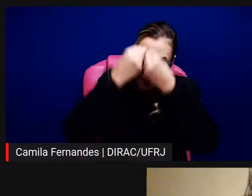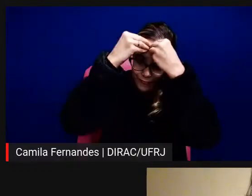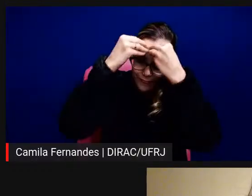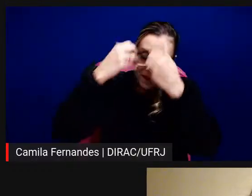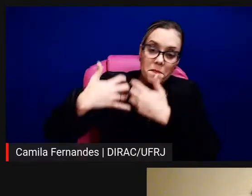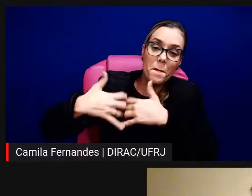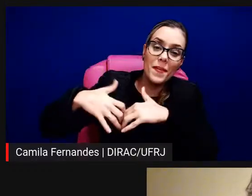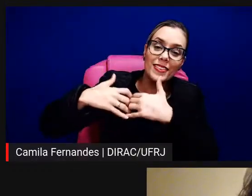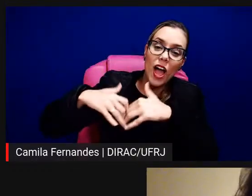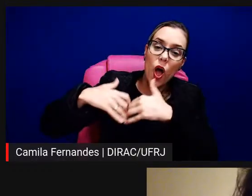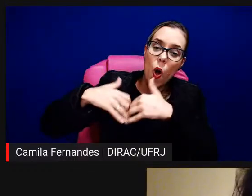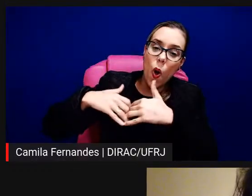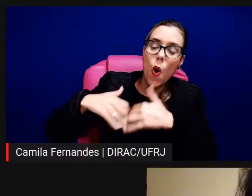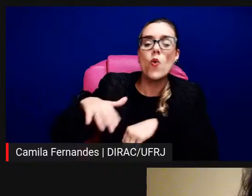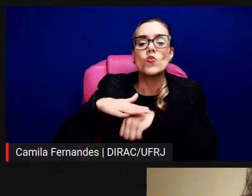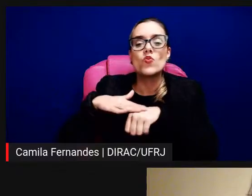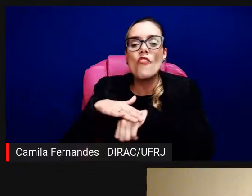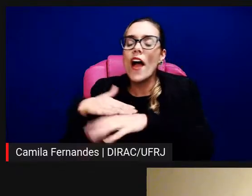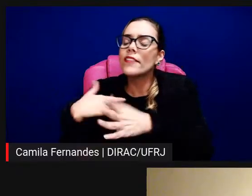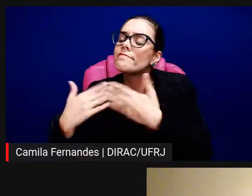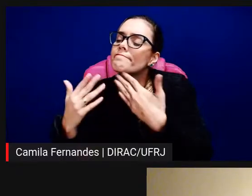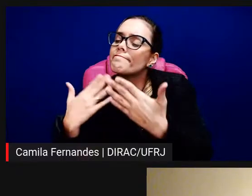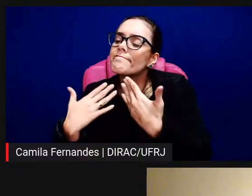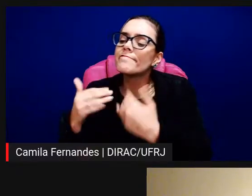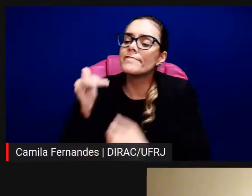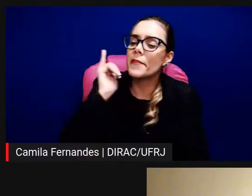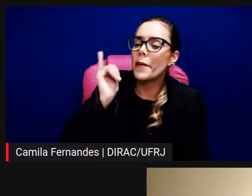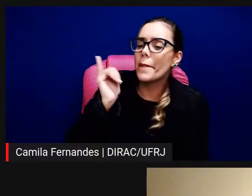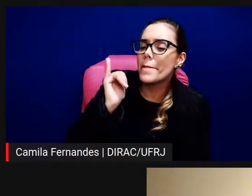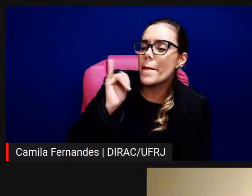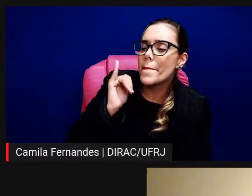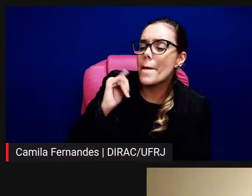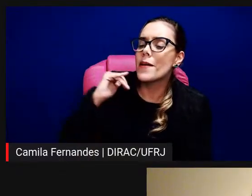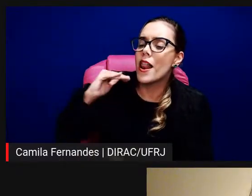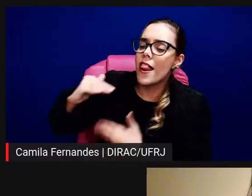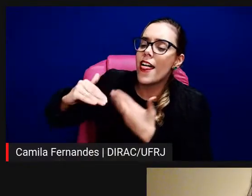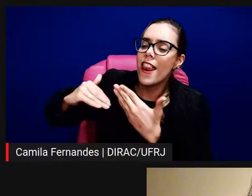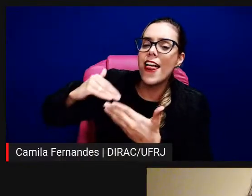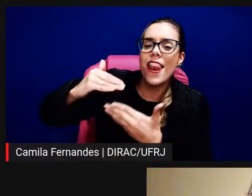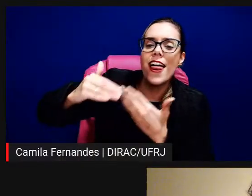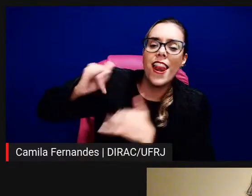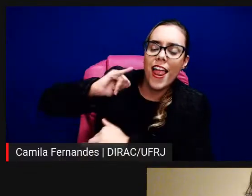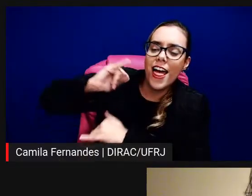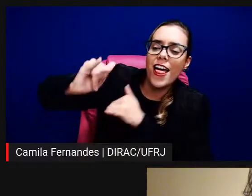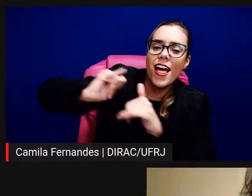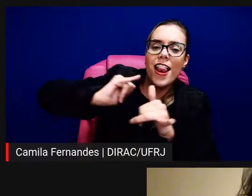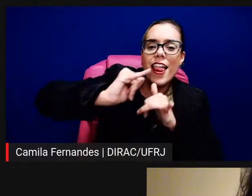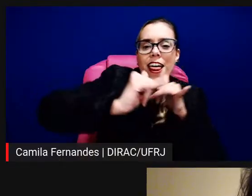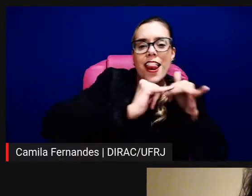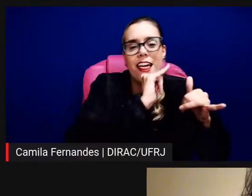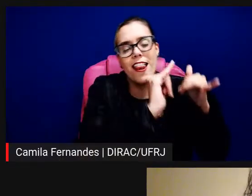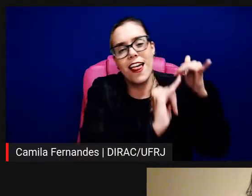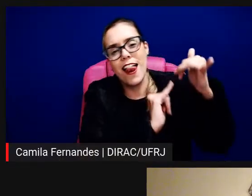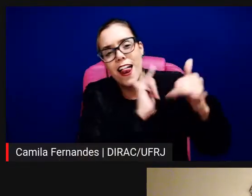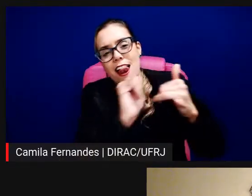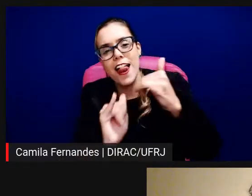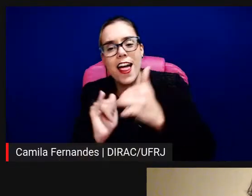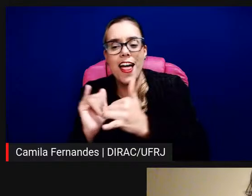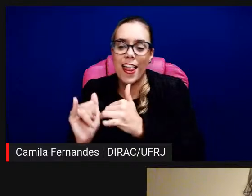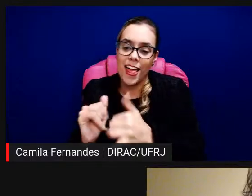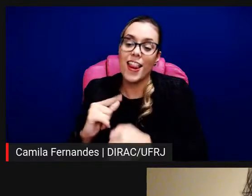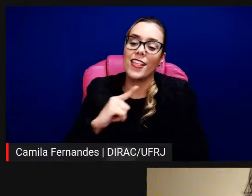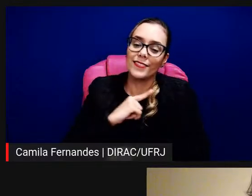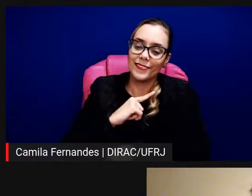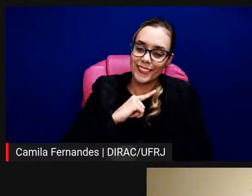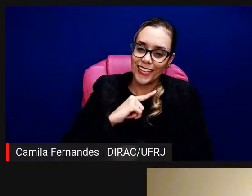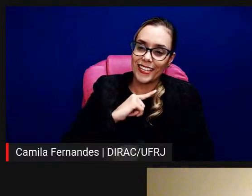frente, conta para uma outra pessoa, é, isso no público acontecia muito, assim, de gente vir na